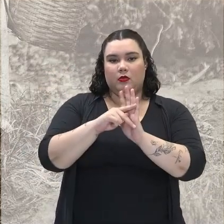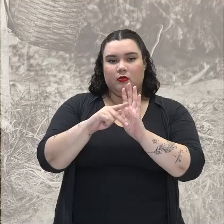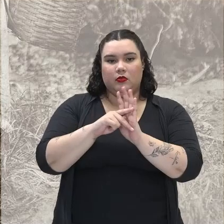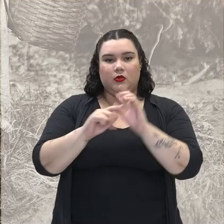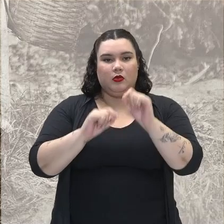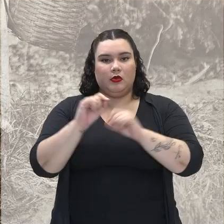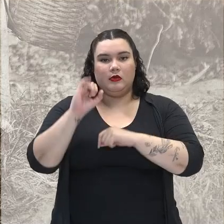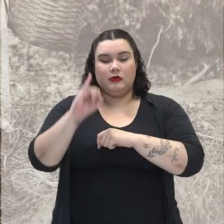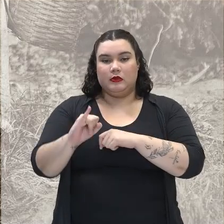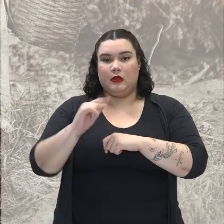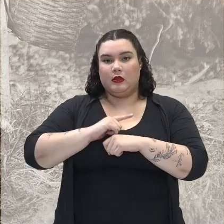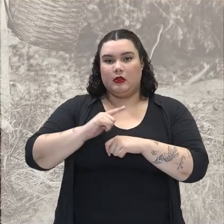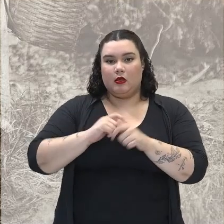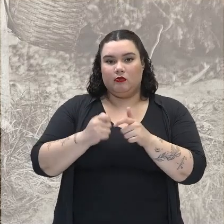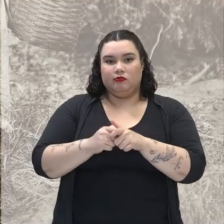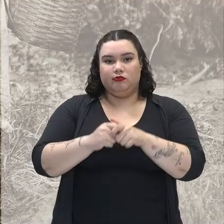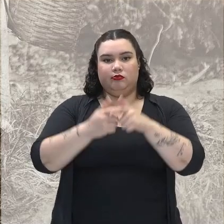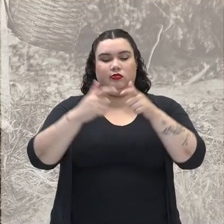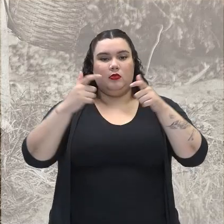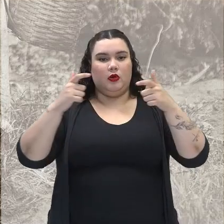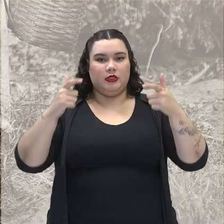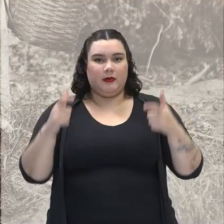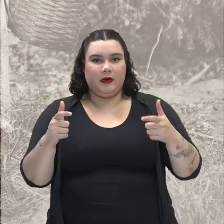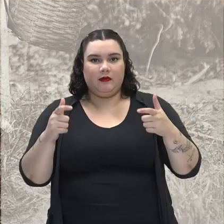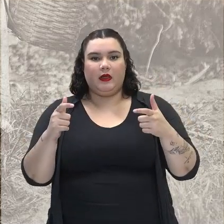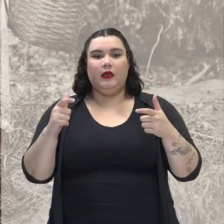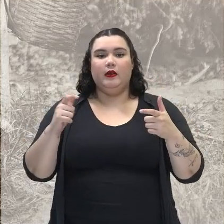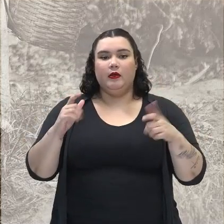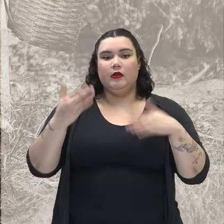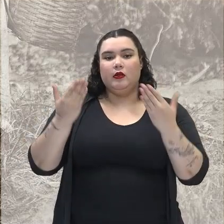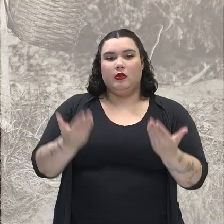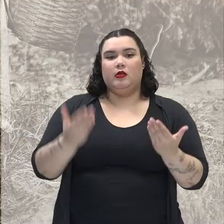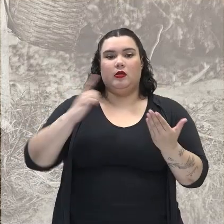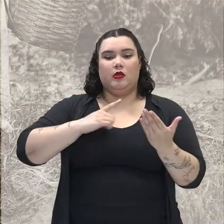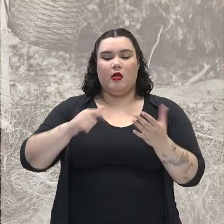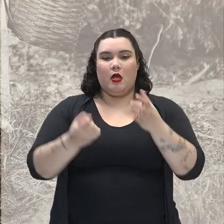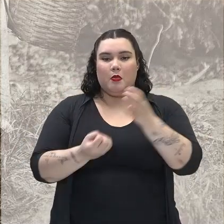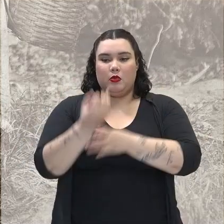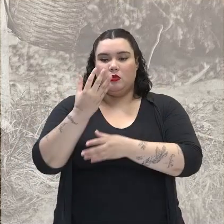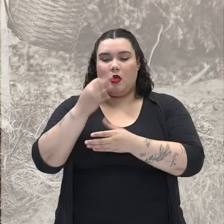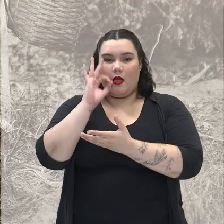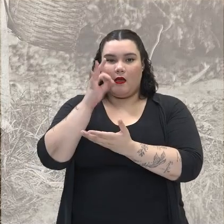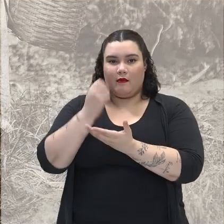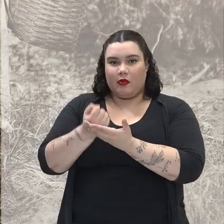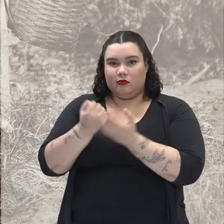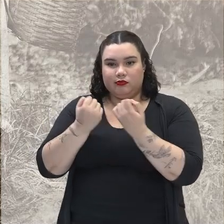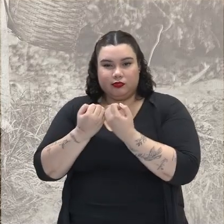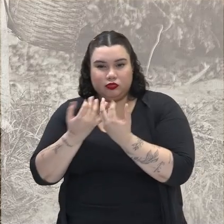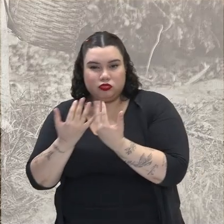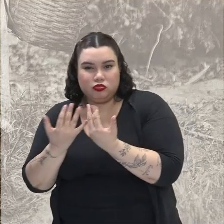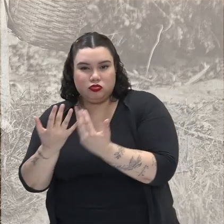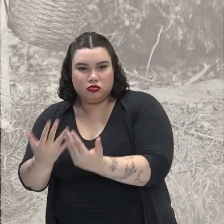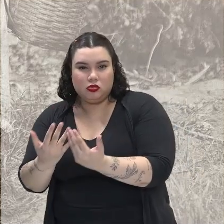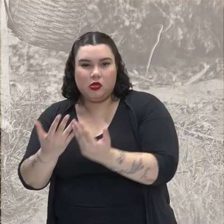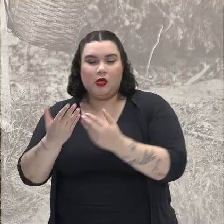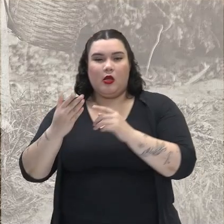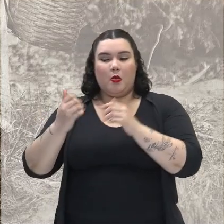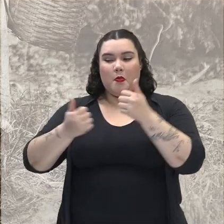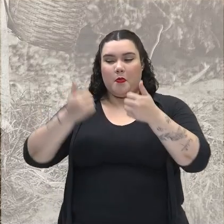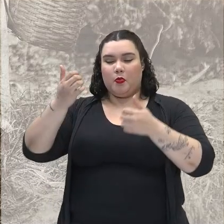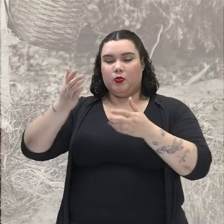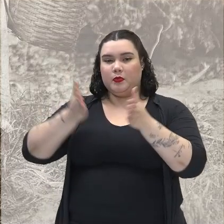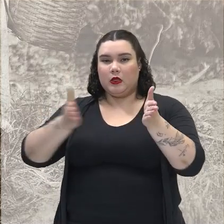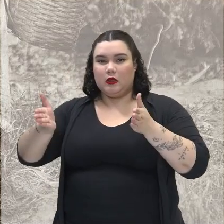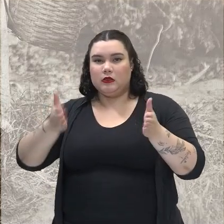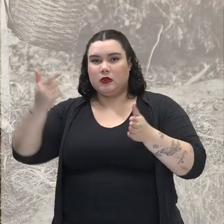Então se cresceu de modo exponencial aquela produção cafeíra de 1840 do início do segundo reinado até o final